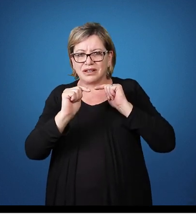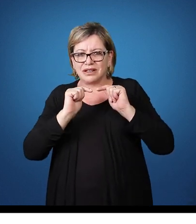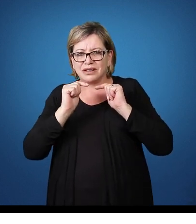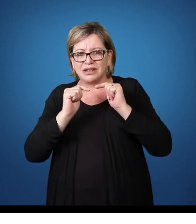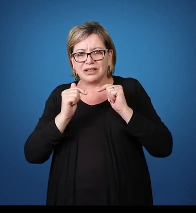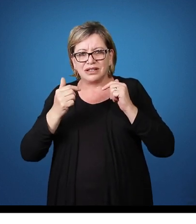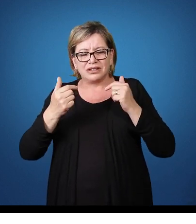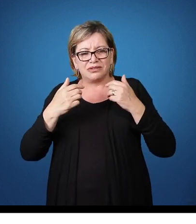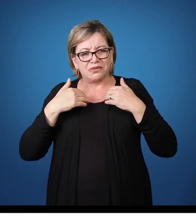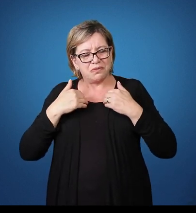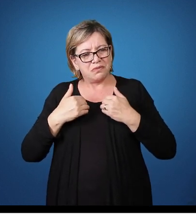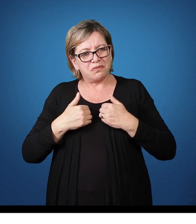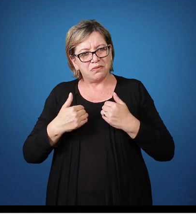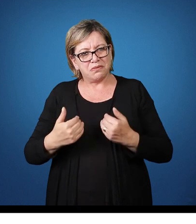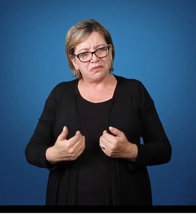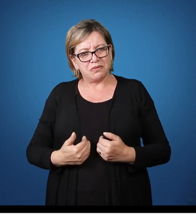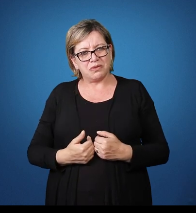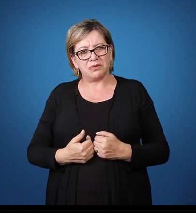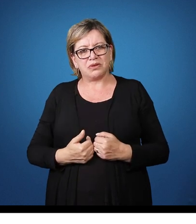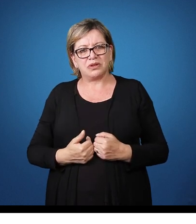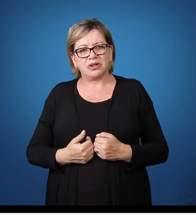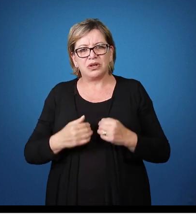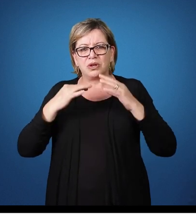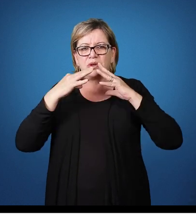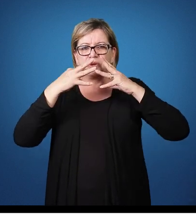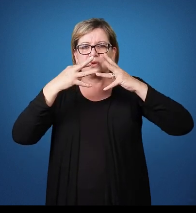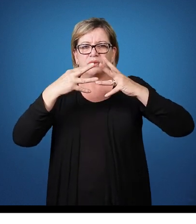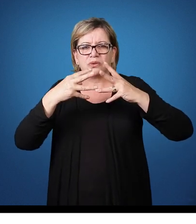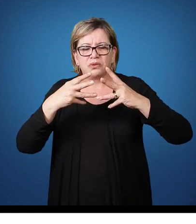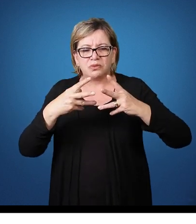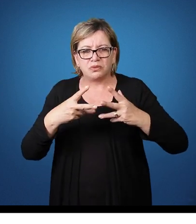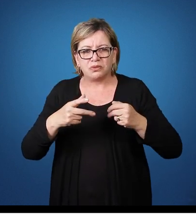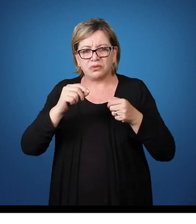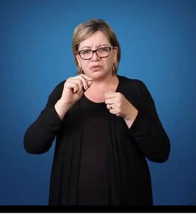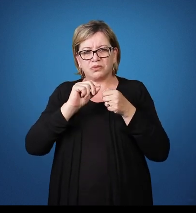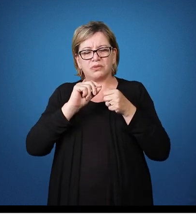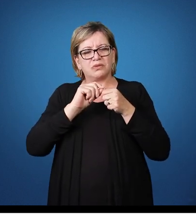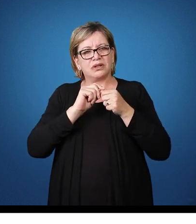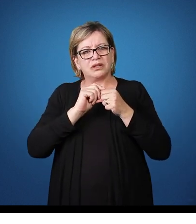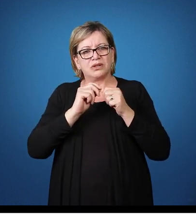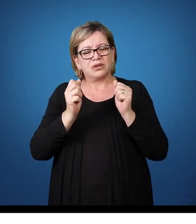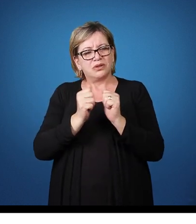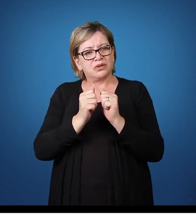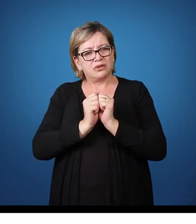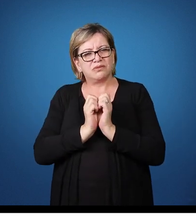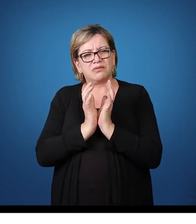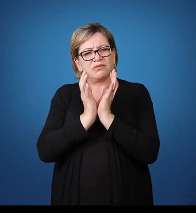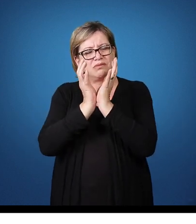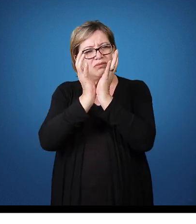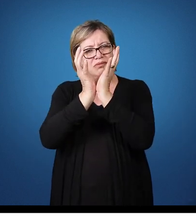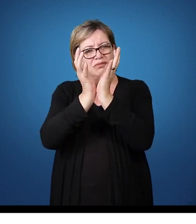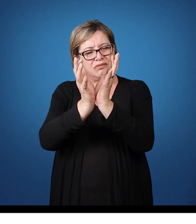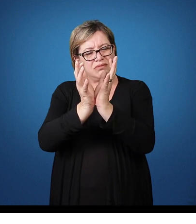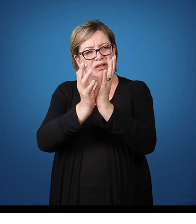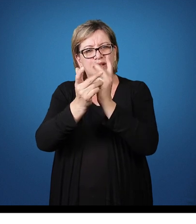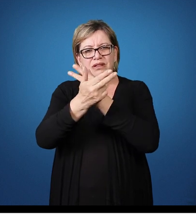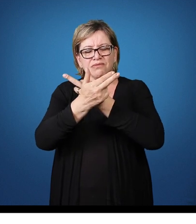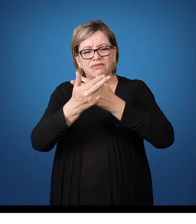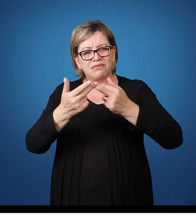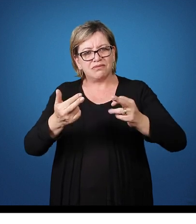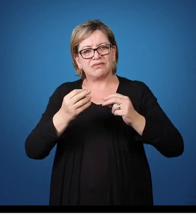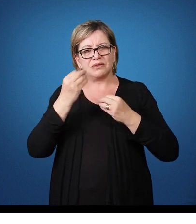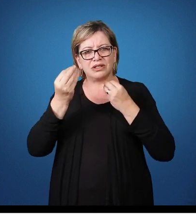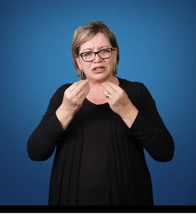Todas as partes Do corpo Então Tudo feito Com a Participação De alguns Elementos Que